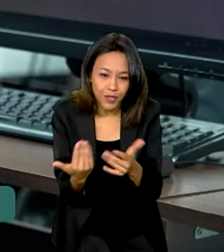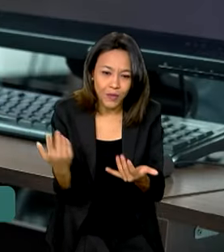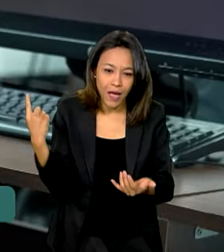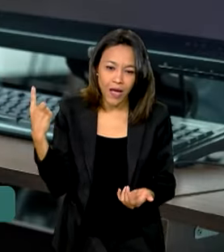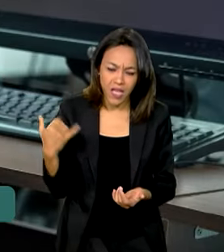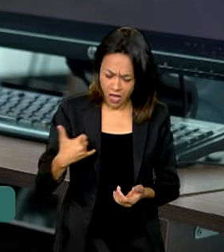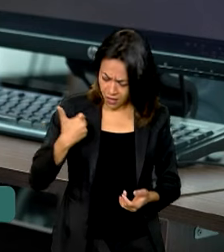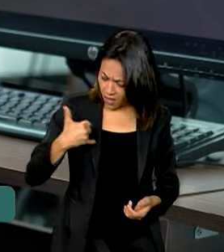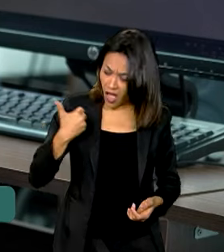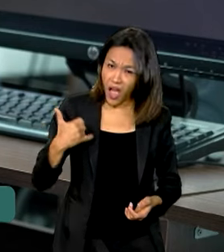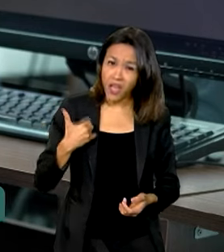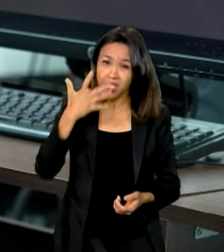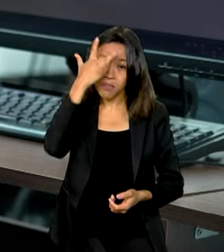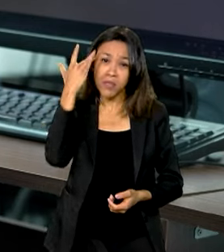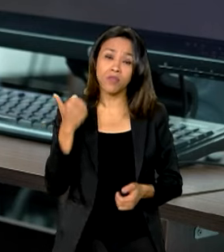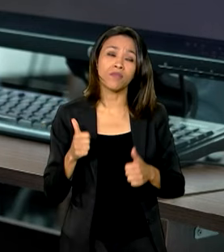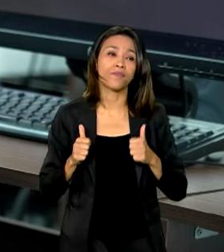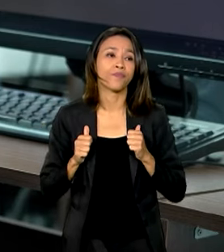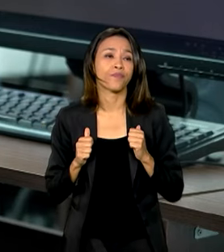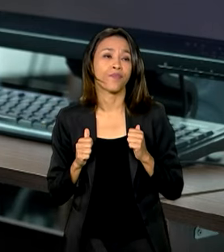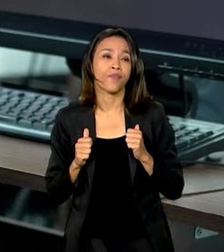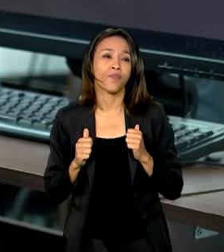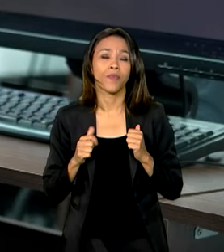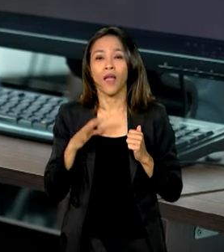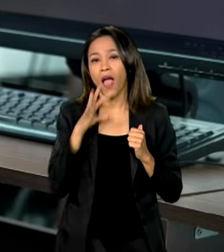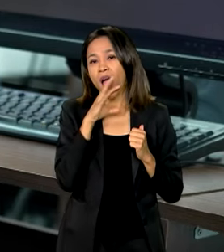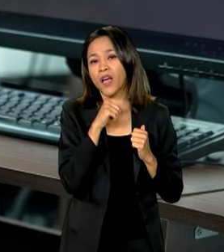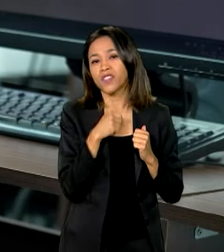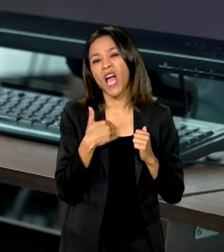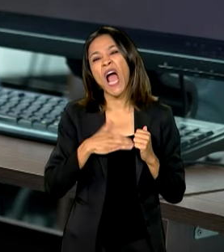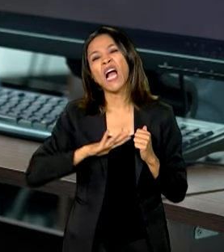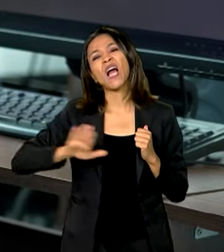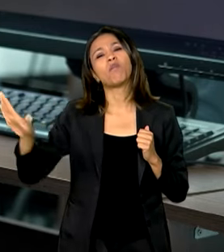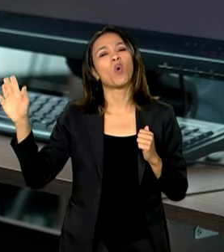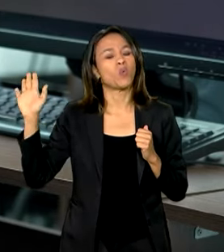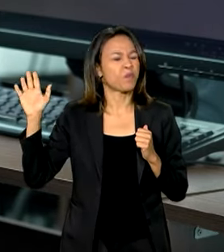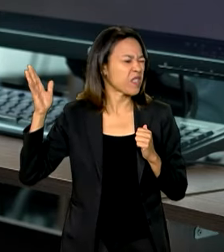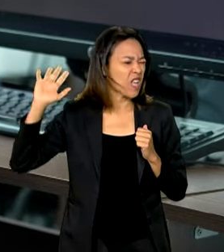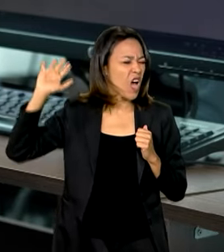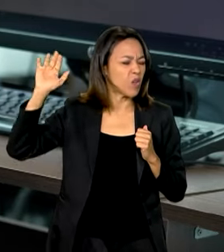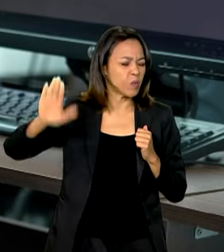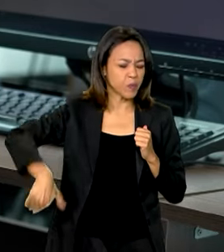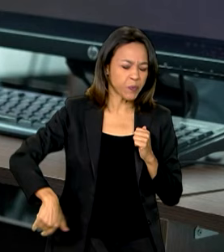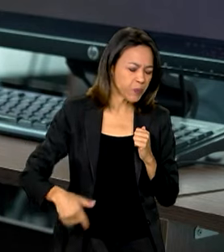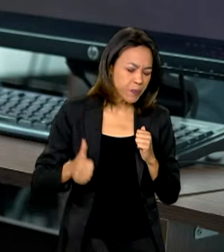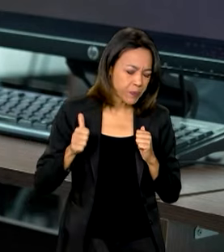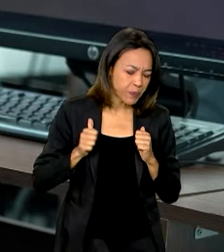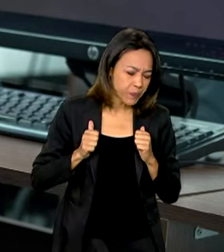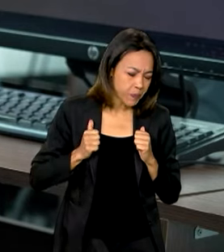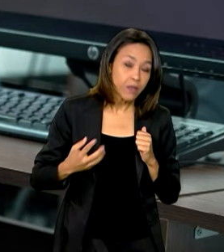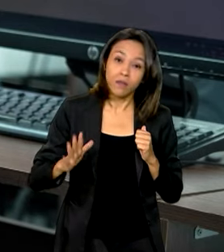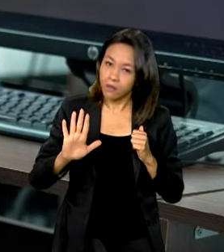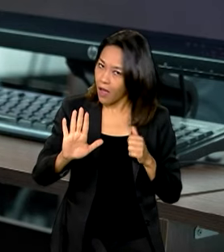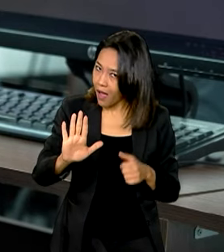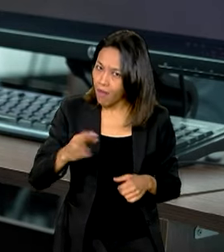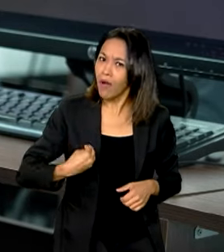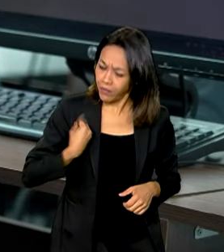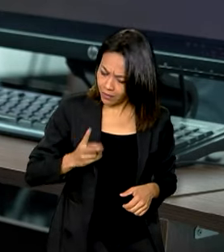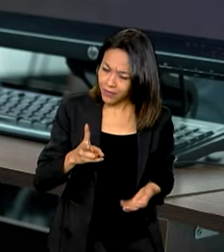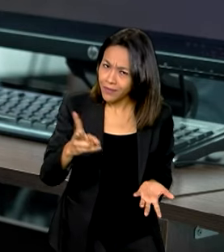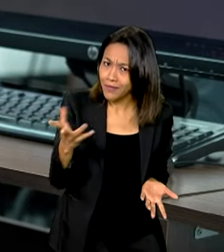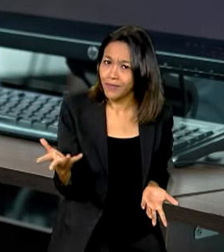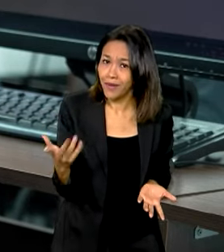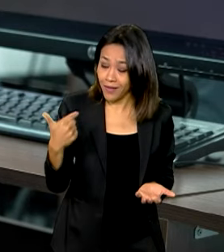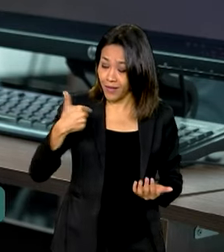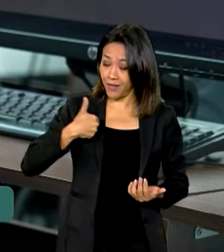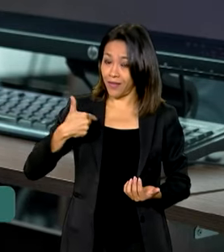nessa idade, as pessoas se acomodam, acham que já acabou tudo, já concluí, não. A vida continua e no meu caso,